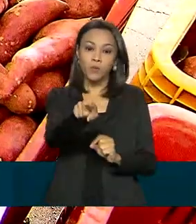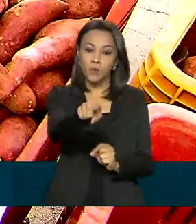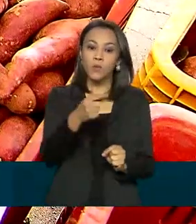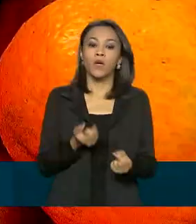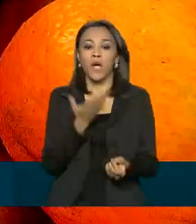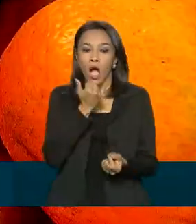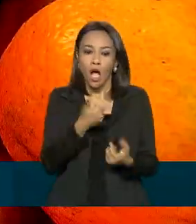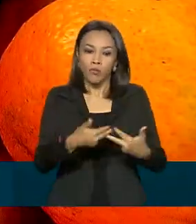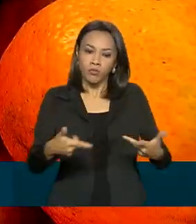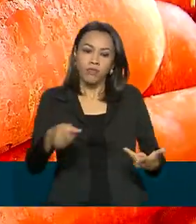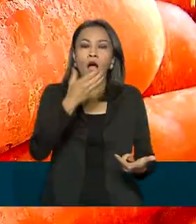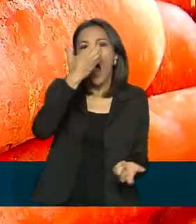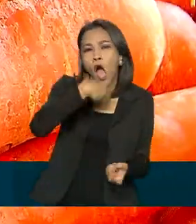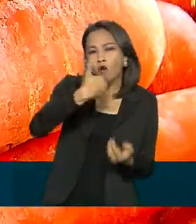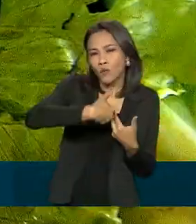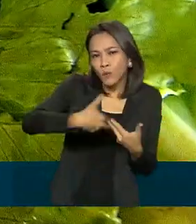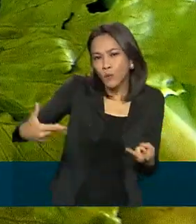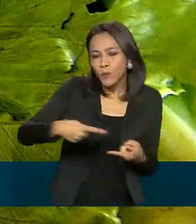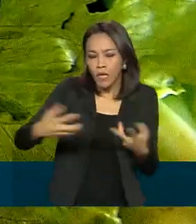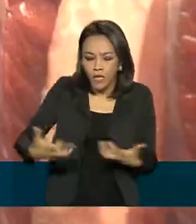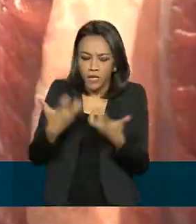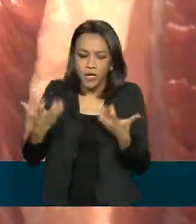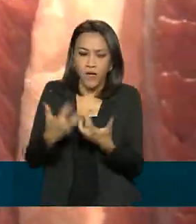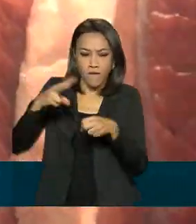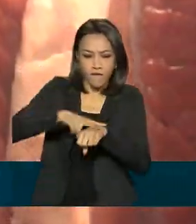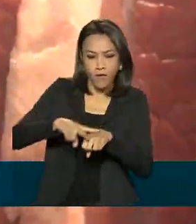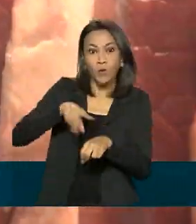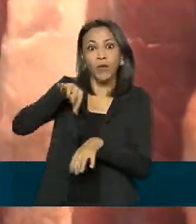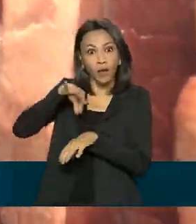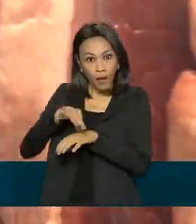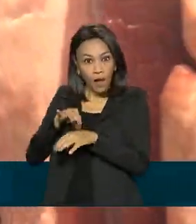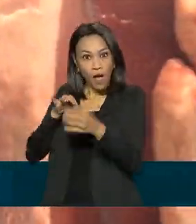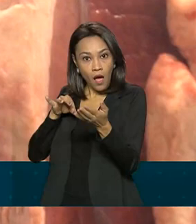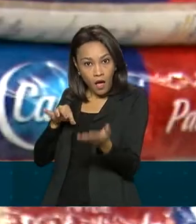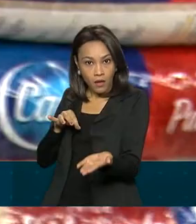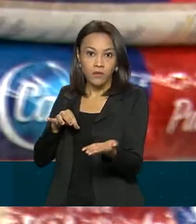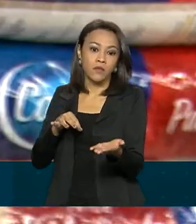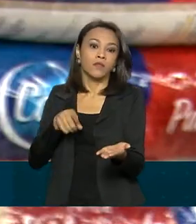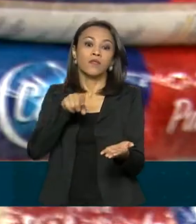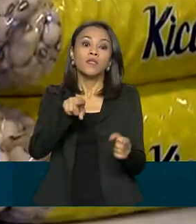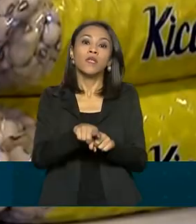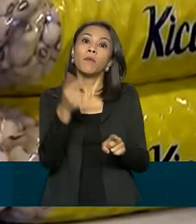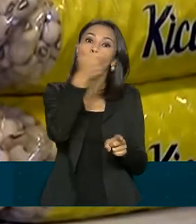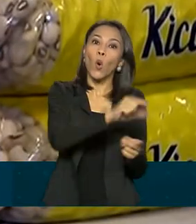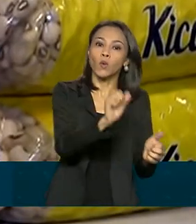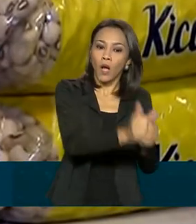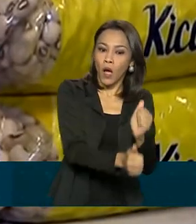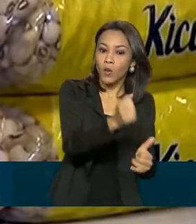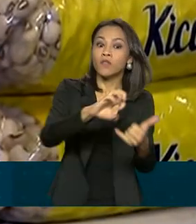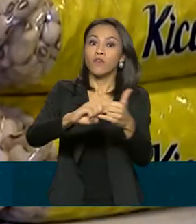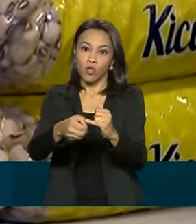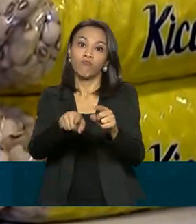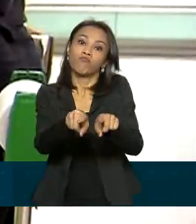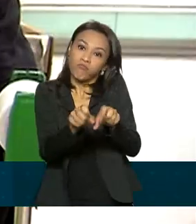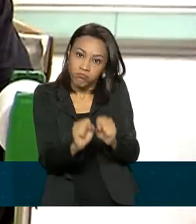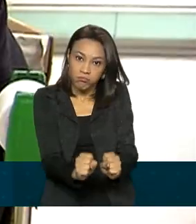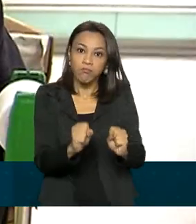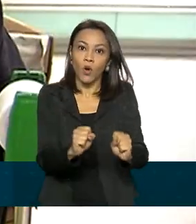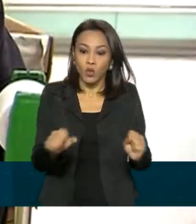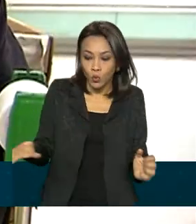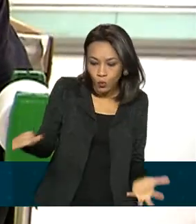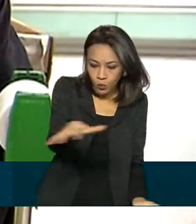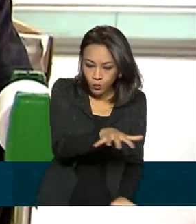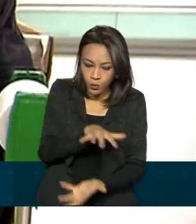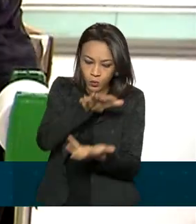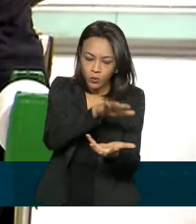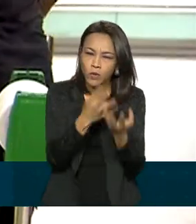perecíveis, como frutas, legumes, verduras e carnes, e não perecíveis, como arroz e feijão. Os produtos devem